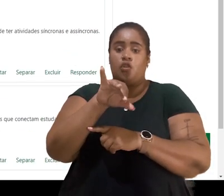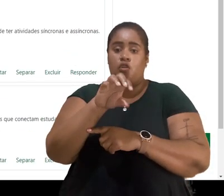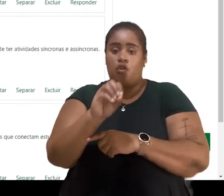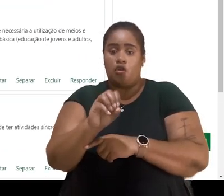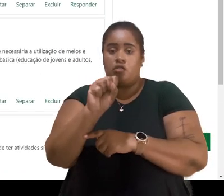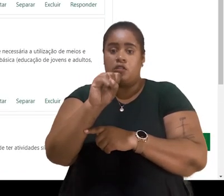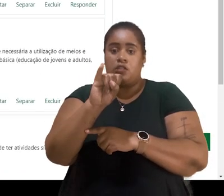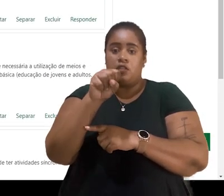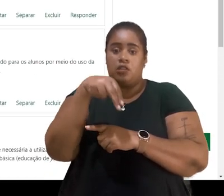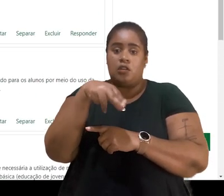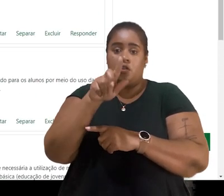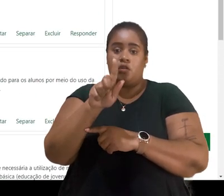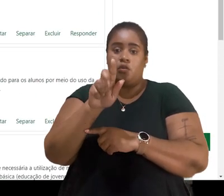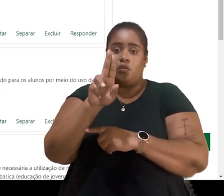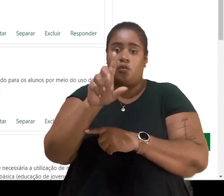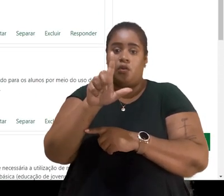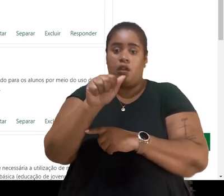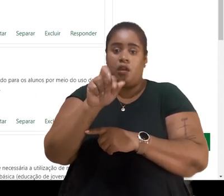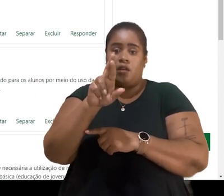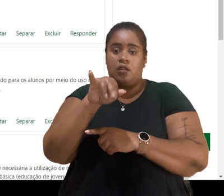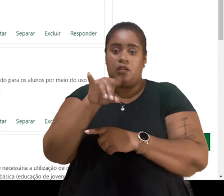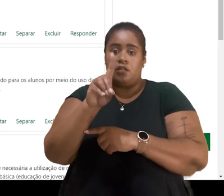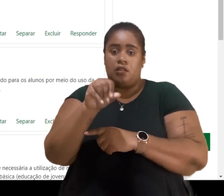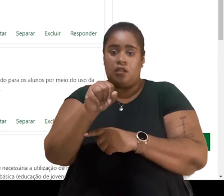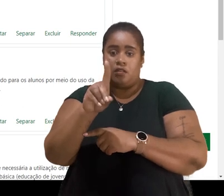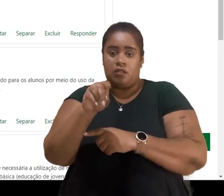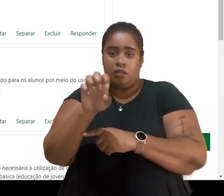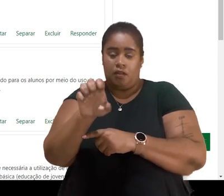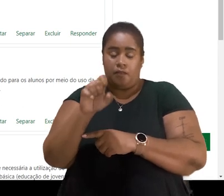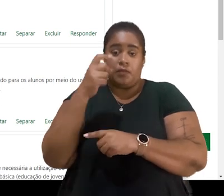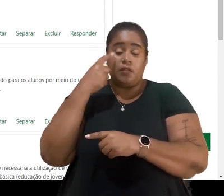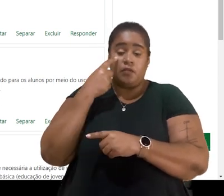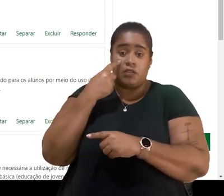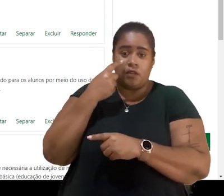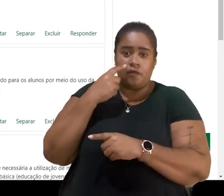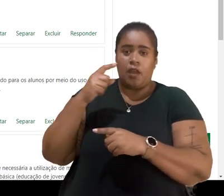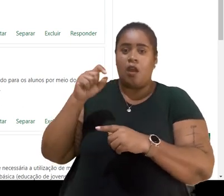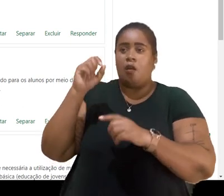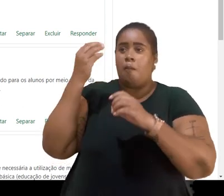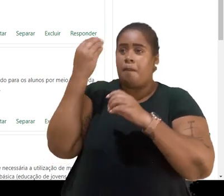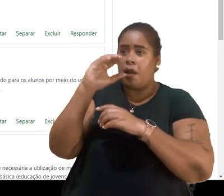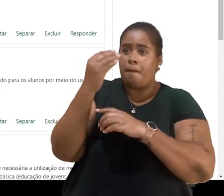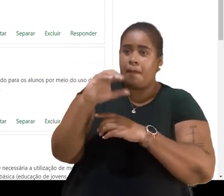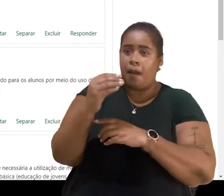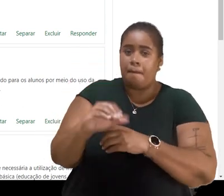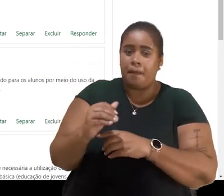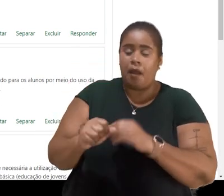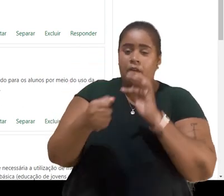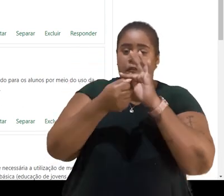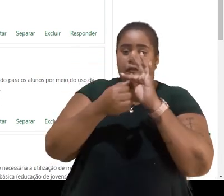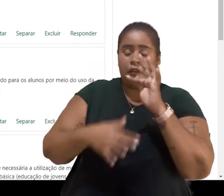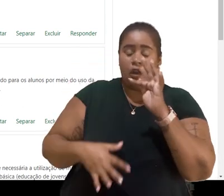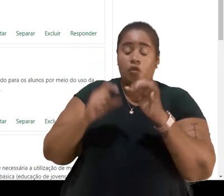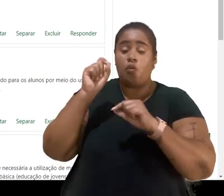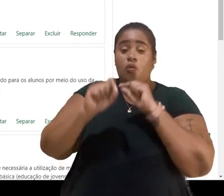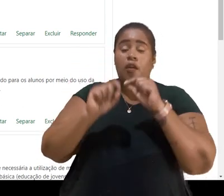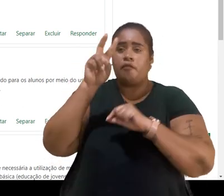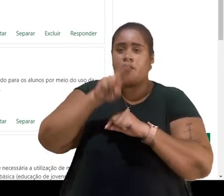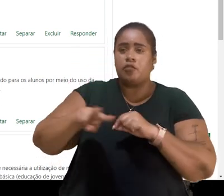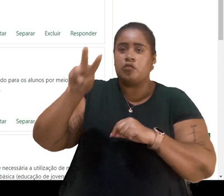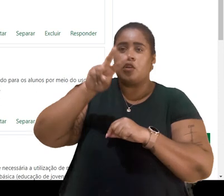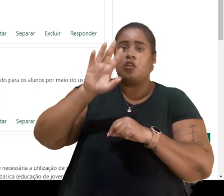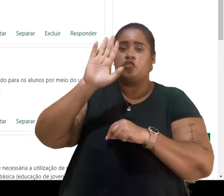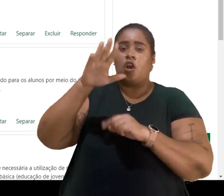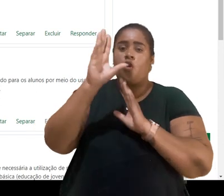exemplo, a maioria das postagens foram de fato copiadas de algum site da internet para que a gente possa